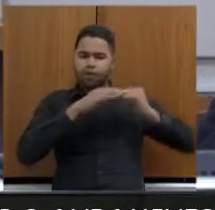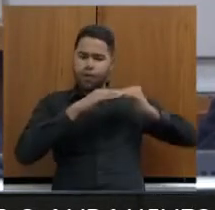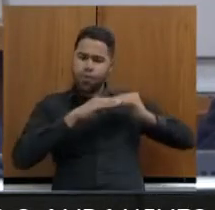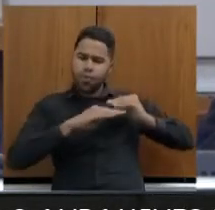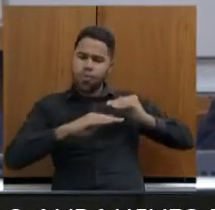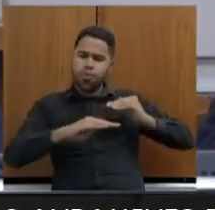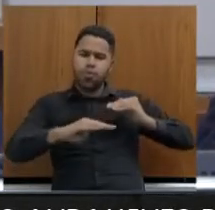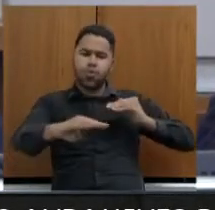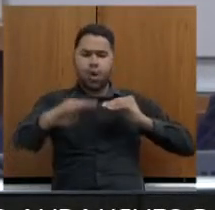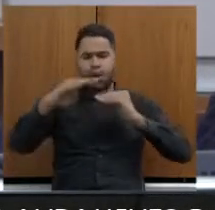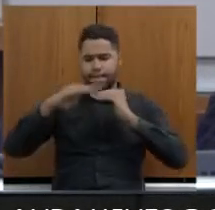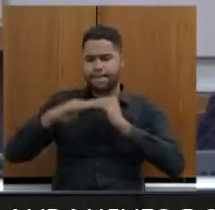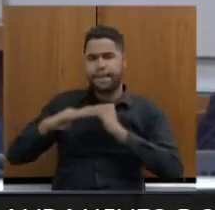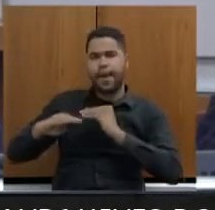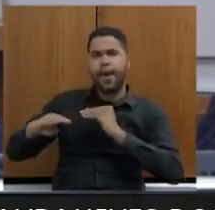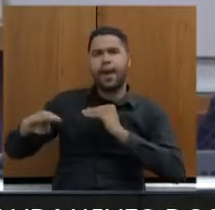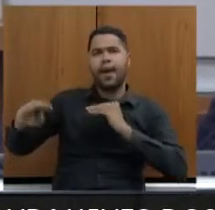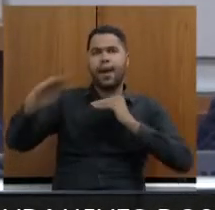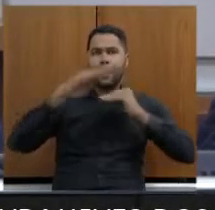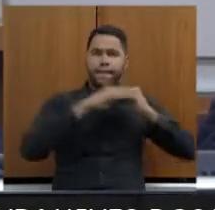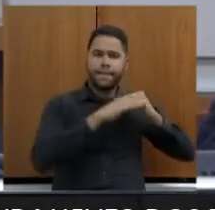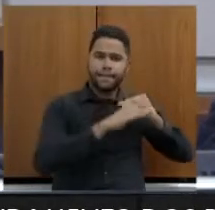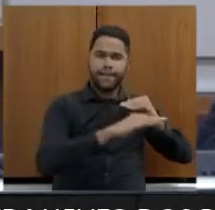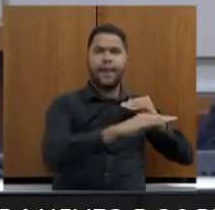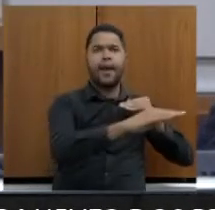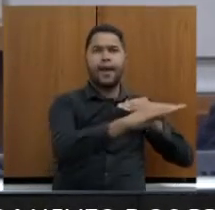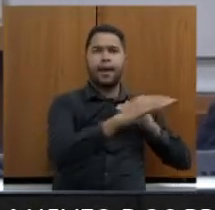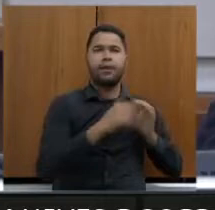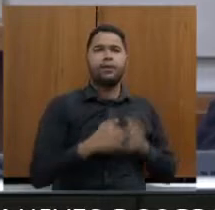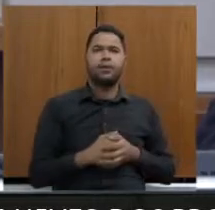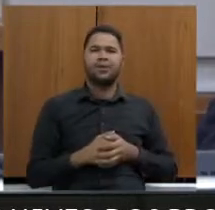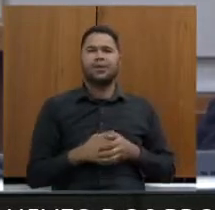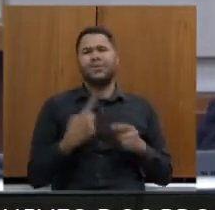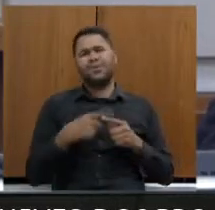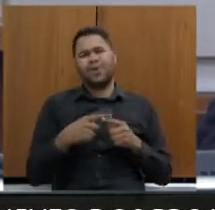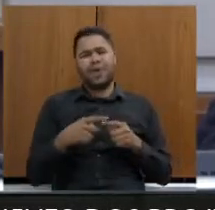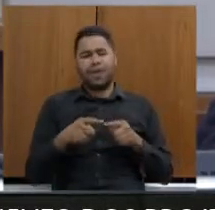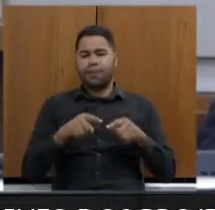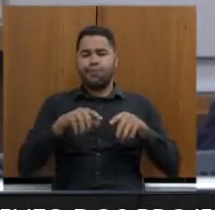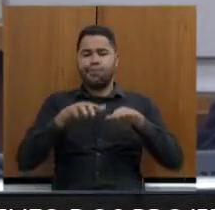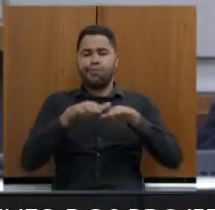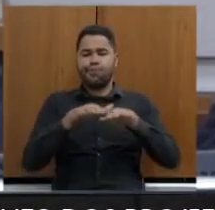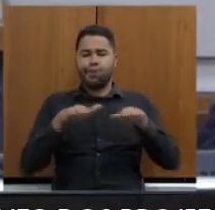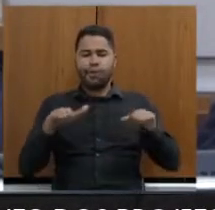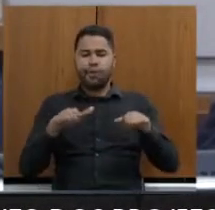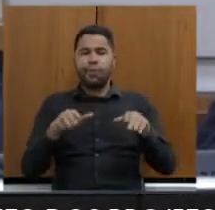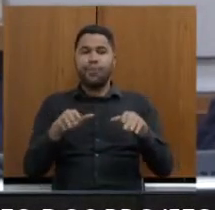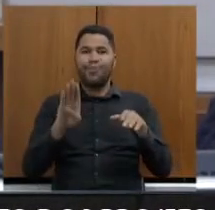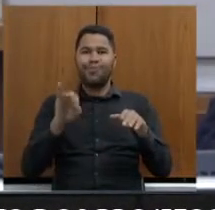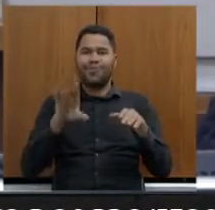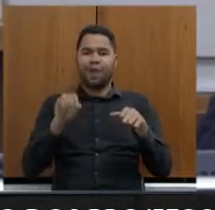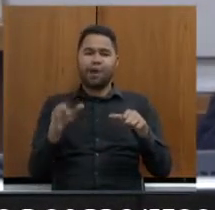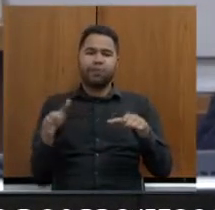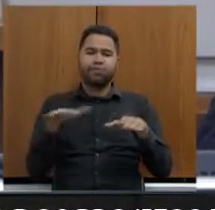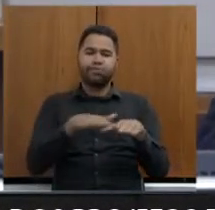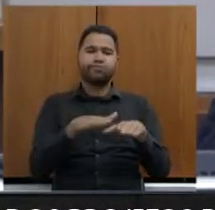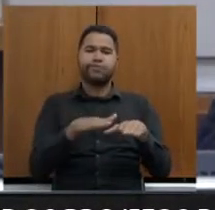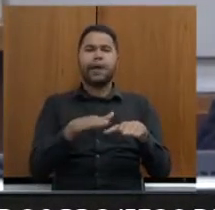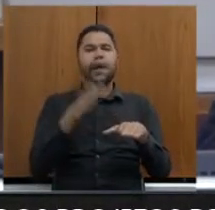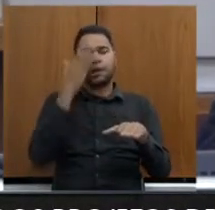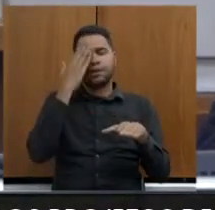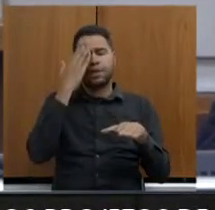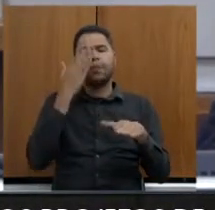e aplica a nova capa. Tapa ao buraco, nós sabemos, ele serve esporadicamente, mas é como o nosso